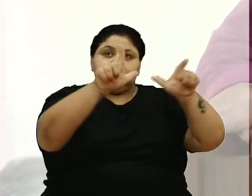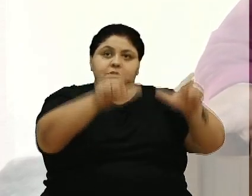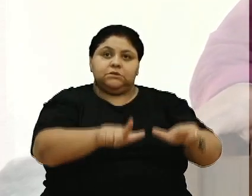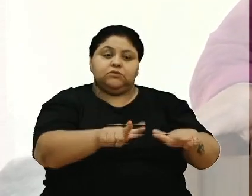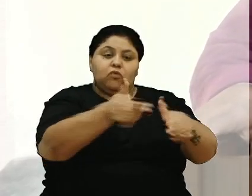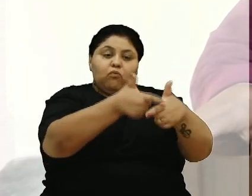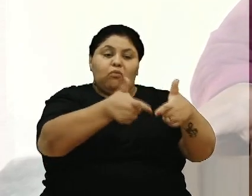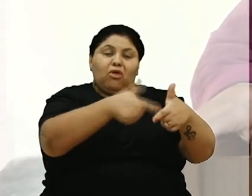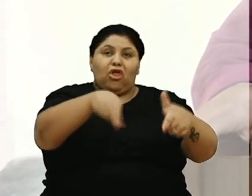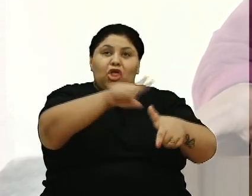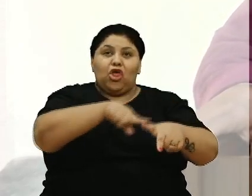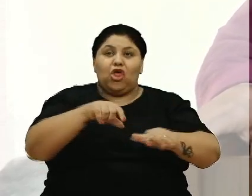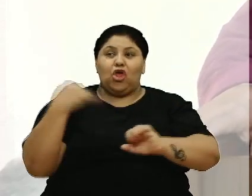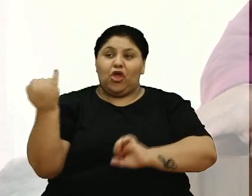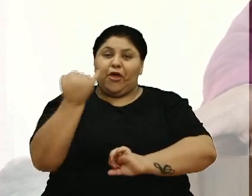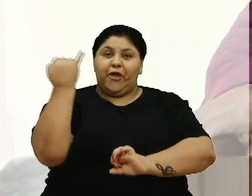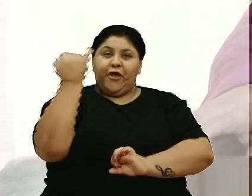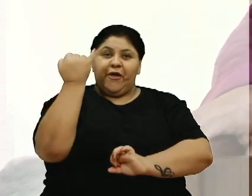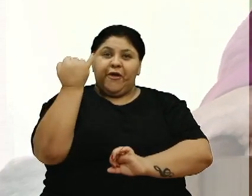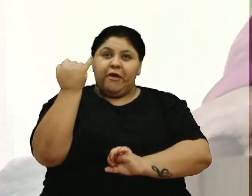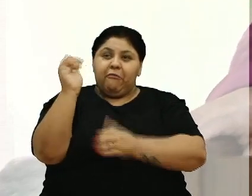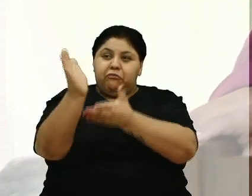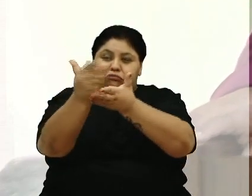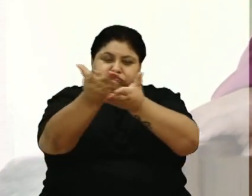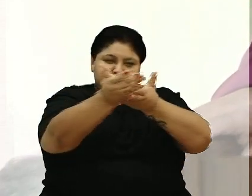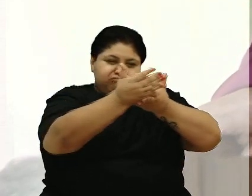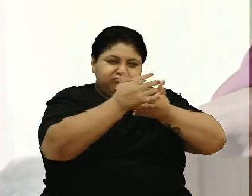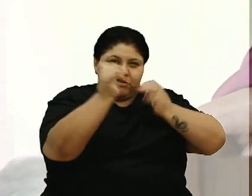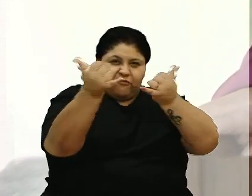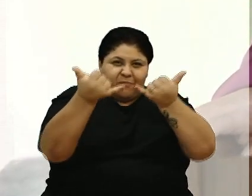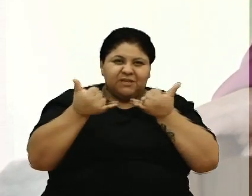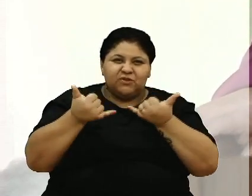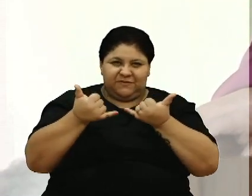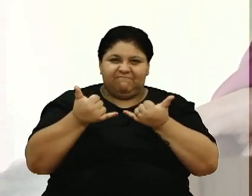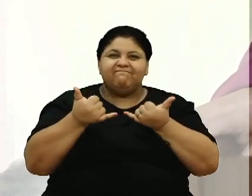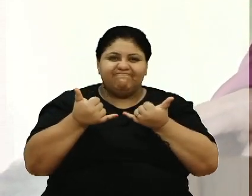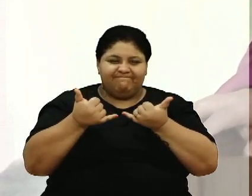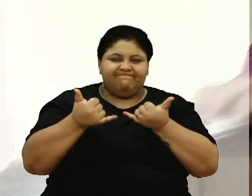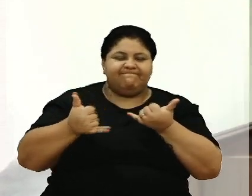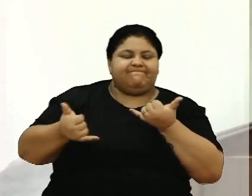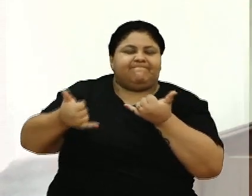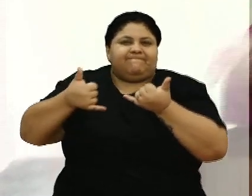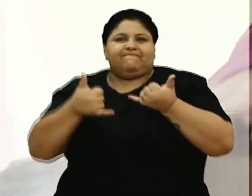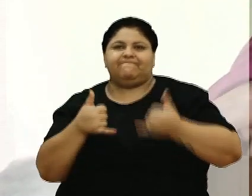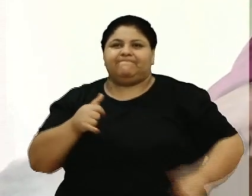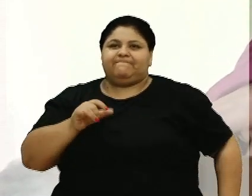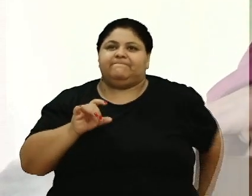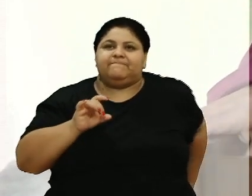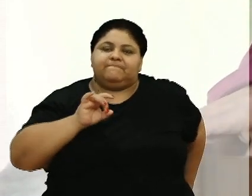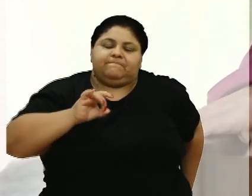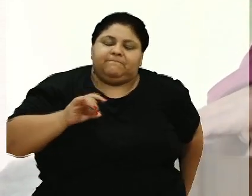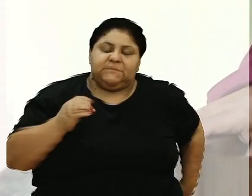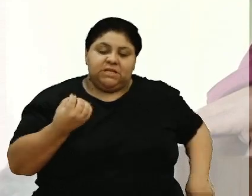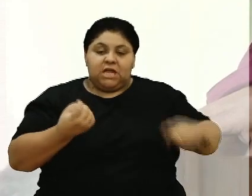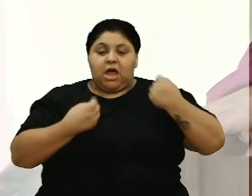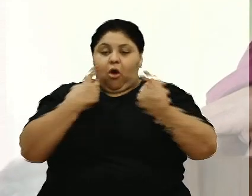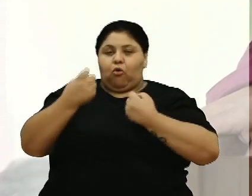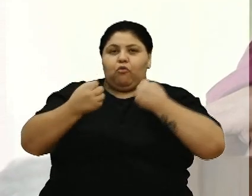para nós foi muito importante, ali a gente coletava várias informações, então, só algumas informações,